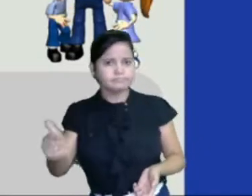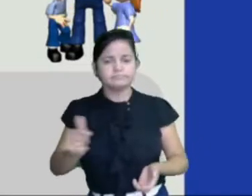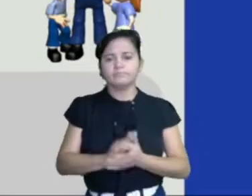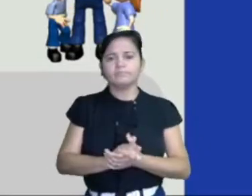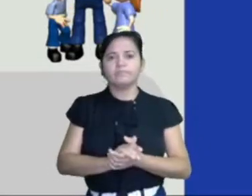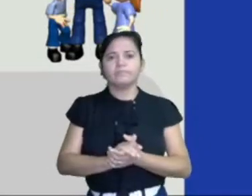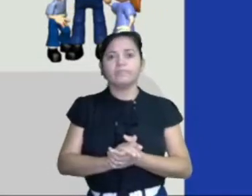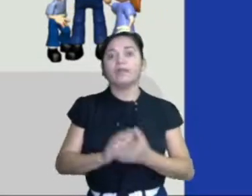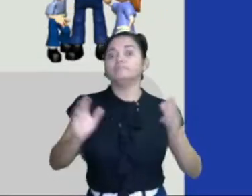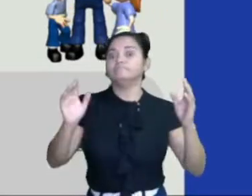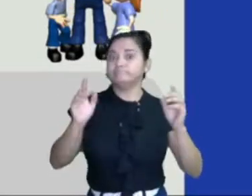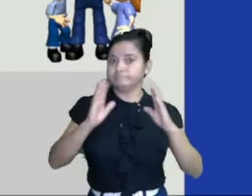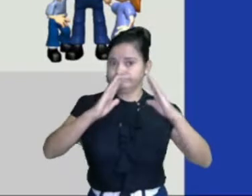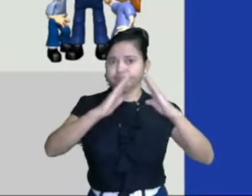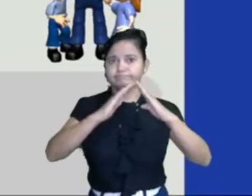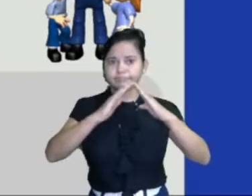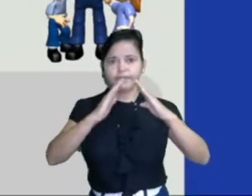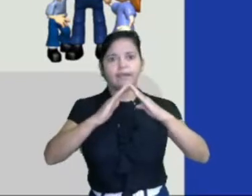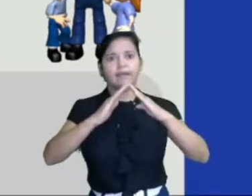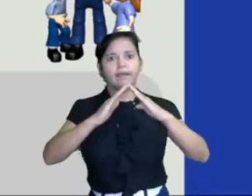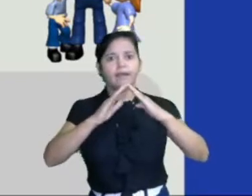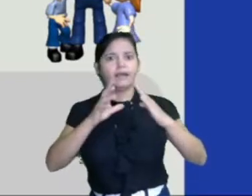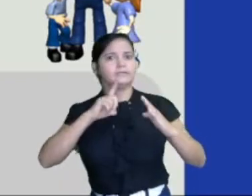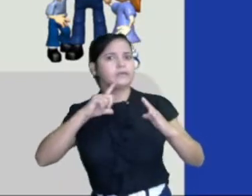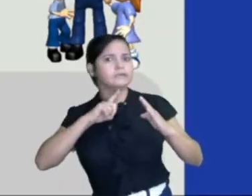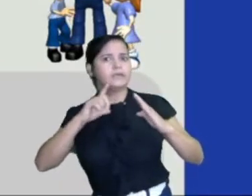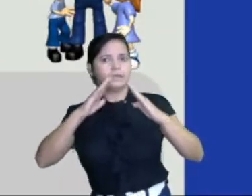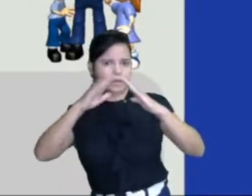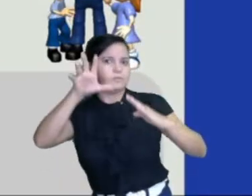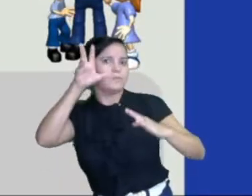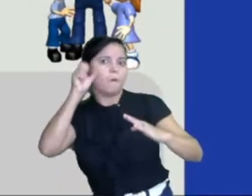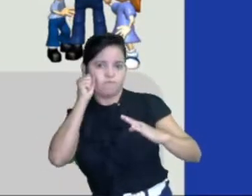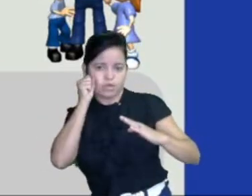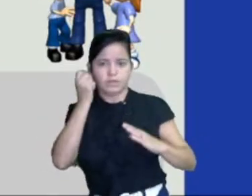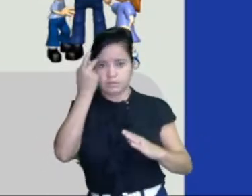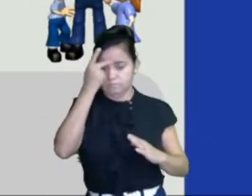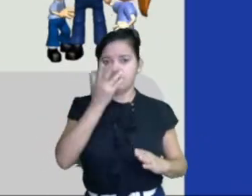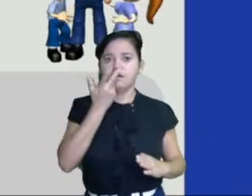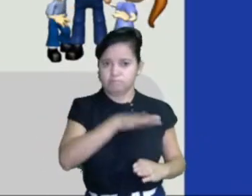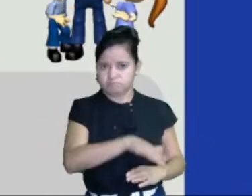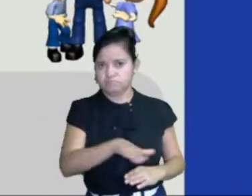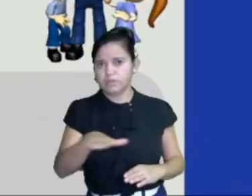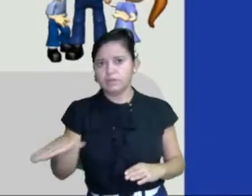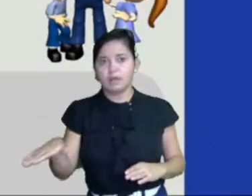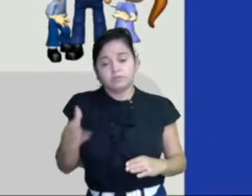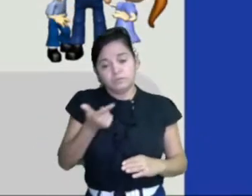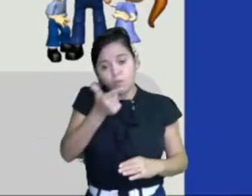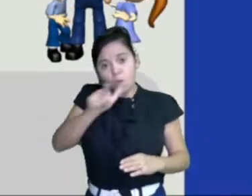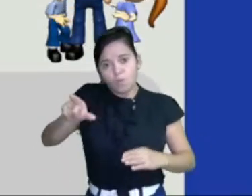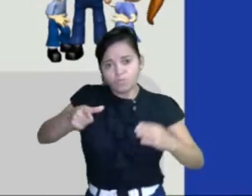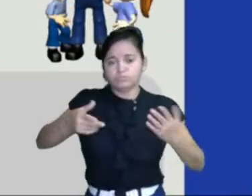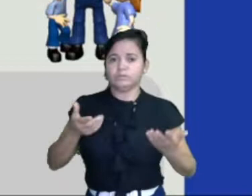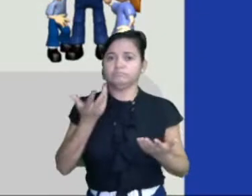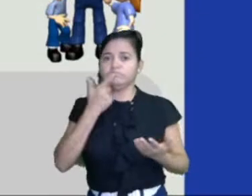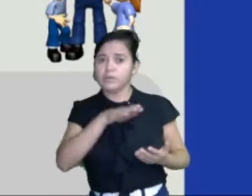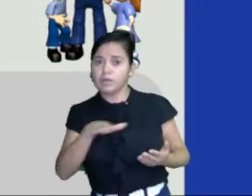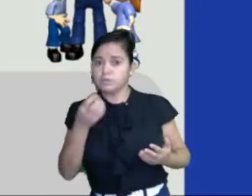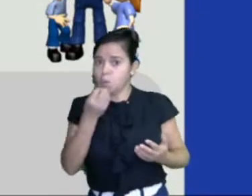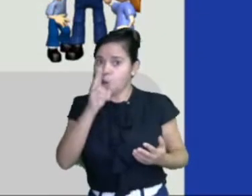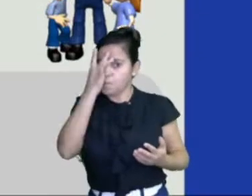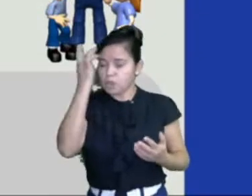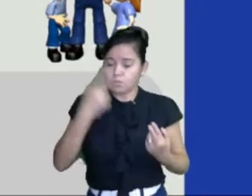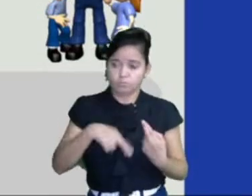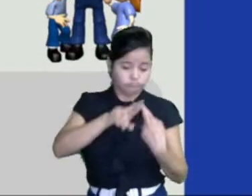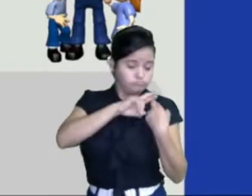lares para crianças, ou em orfanatos, com outras crianças e com responsáveis por elas.